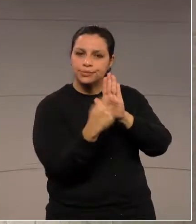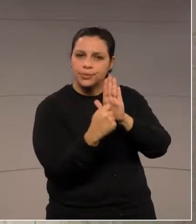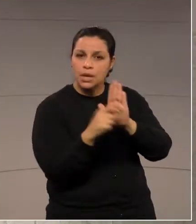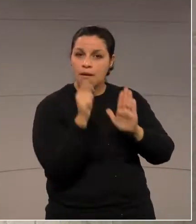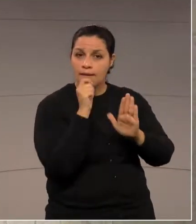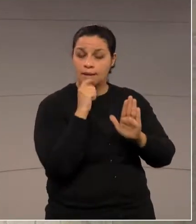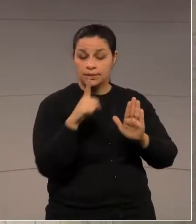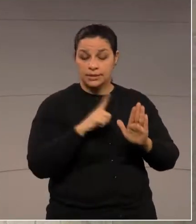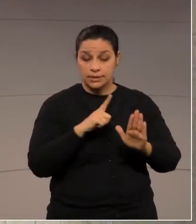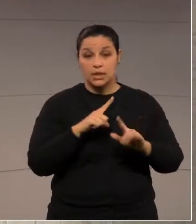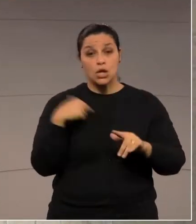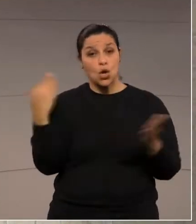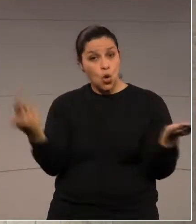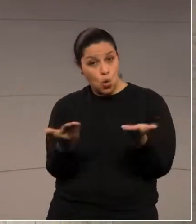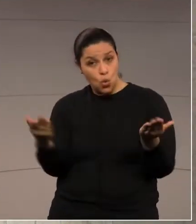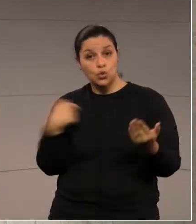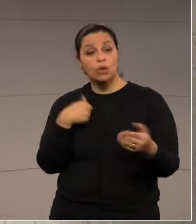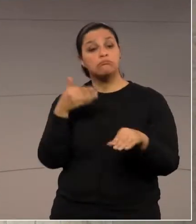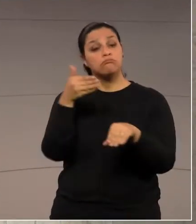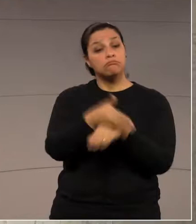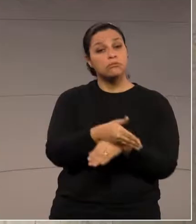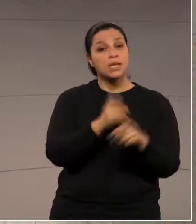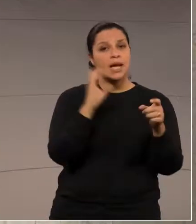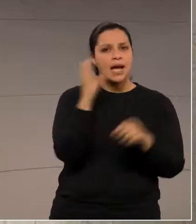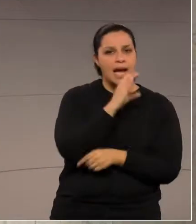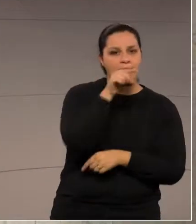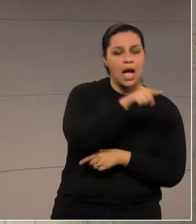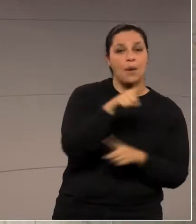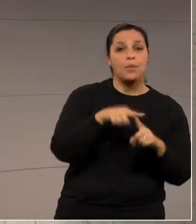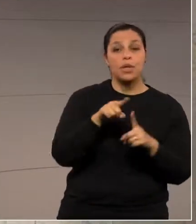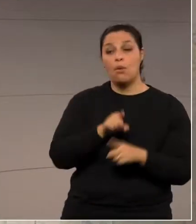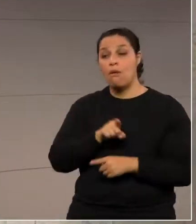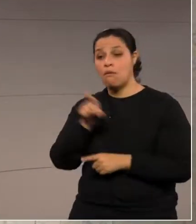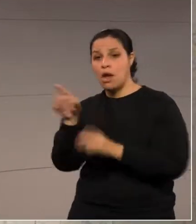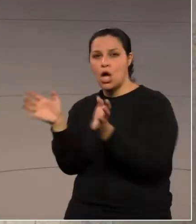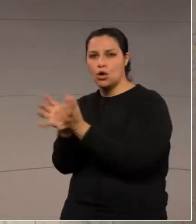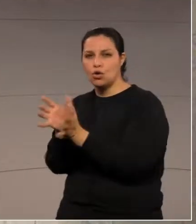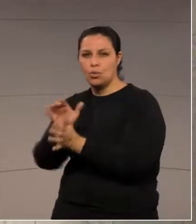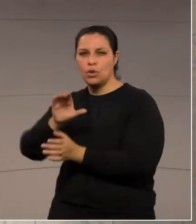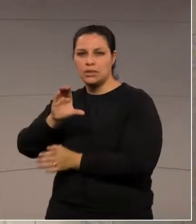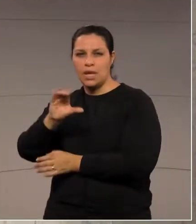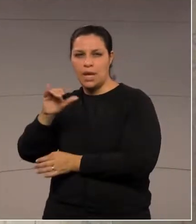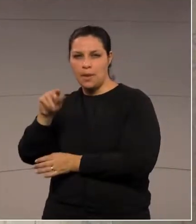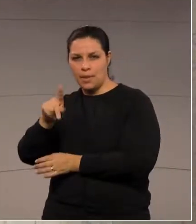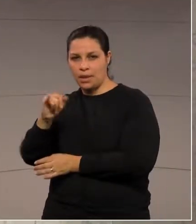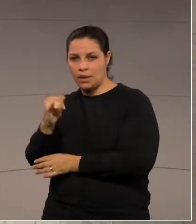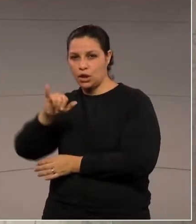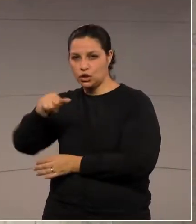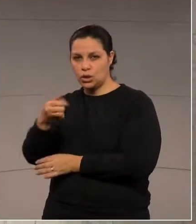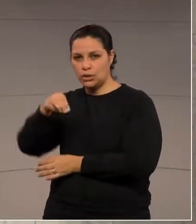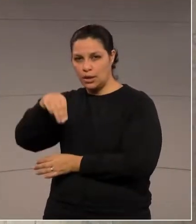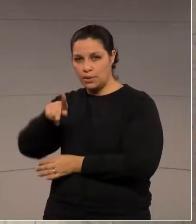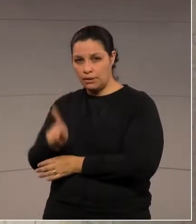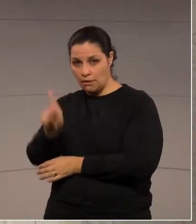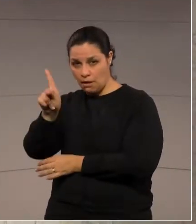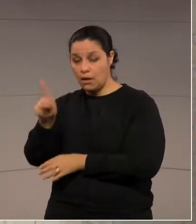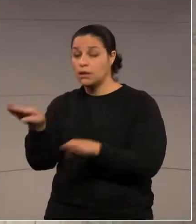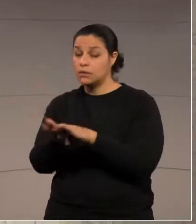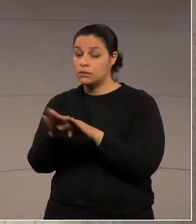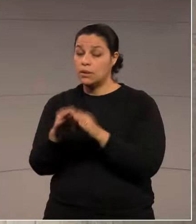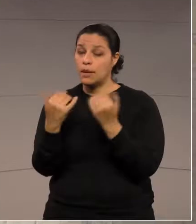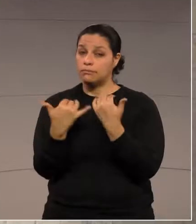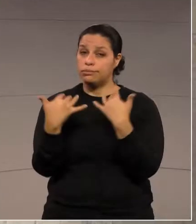Hoje, eu participei rapidamente, que eu estava na CPI da JMK, de uma audiência pública, que também